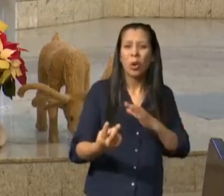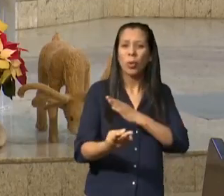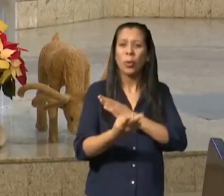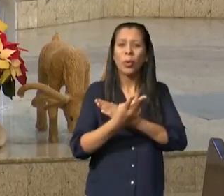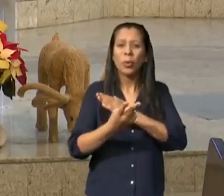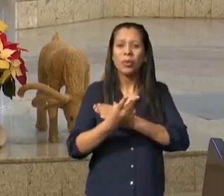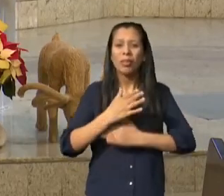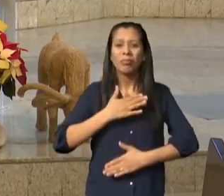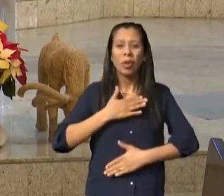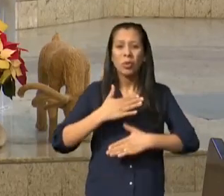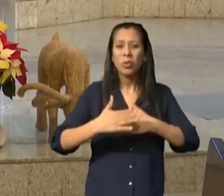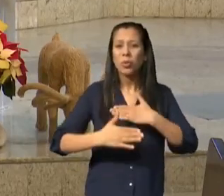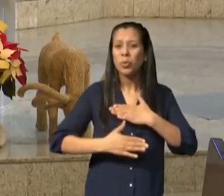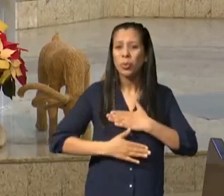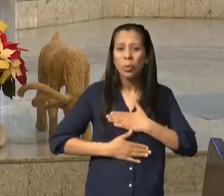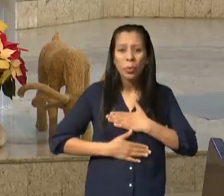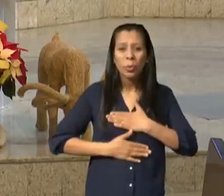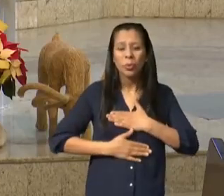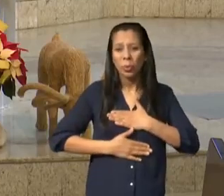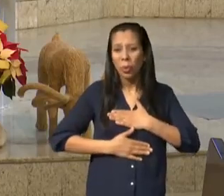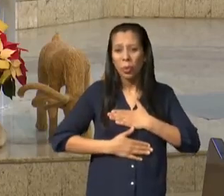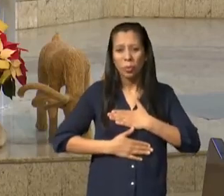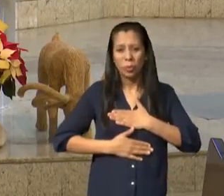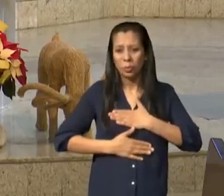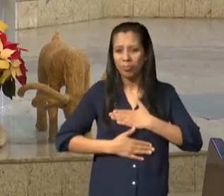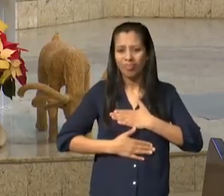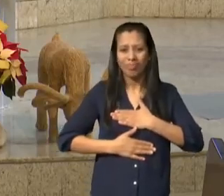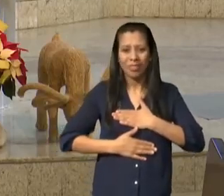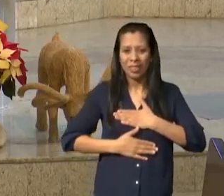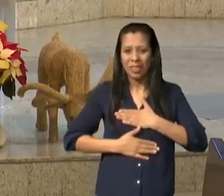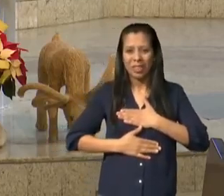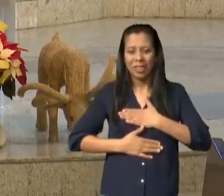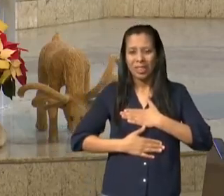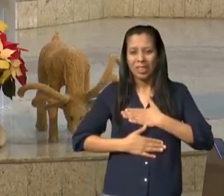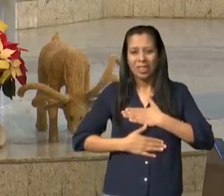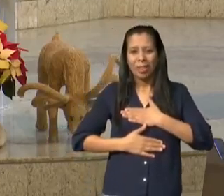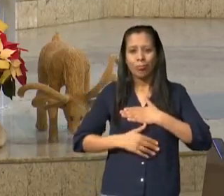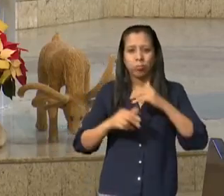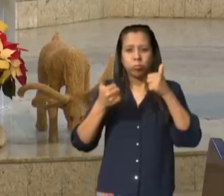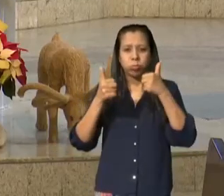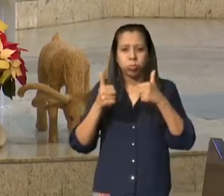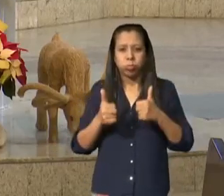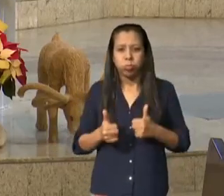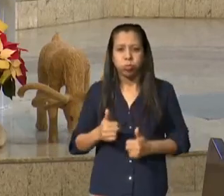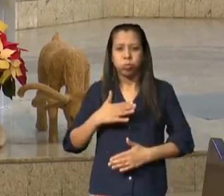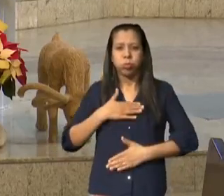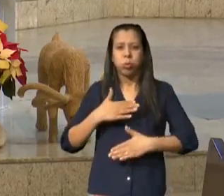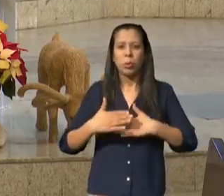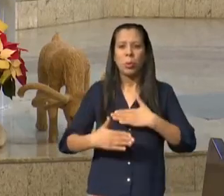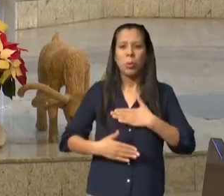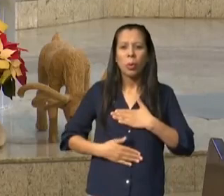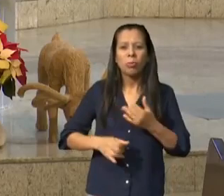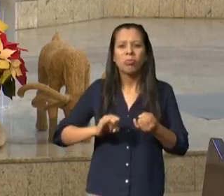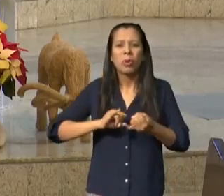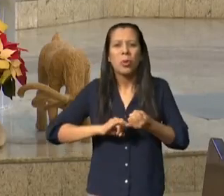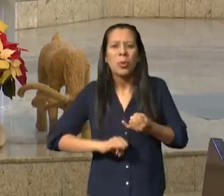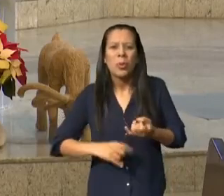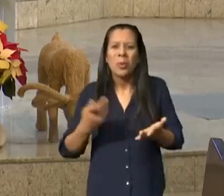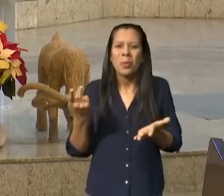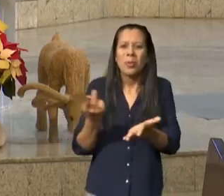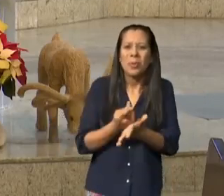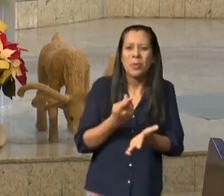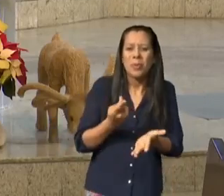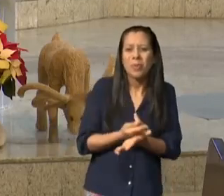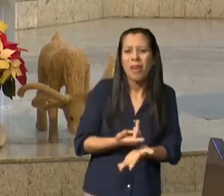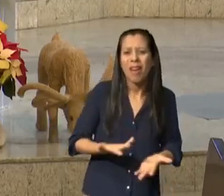nossa vida na nossa maneira de ser por isso que Paulo é tão enfático em dizer que a